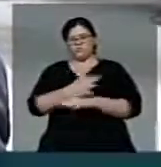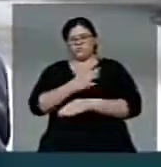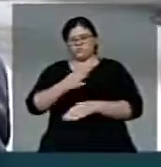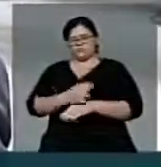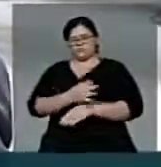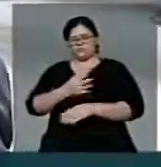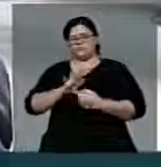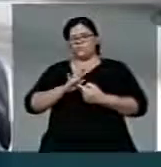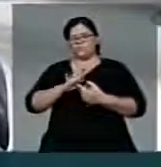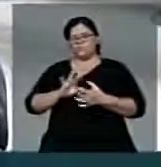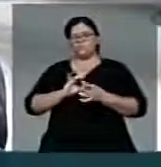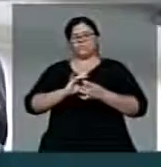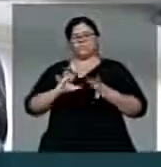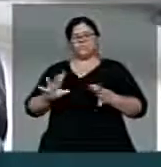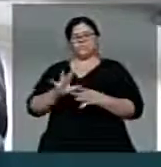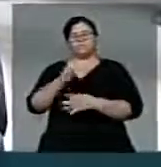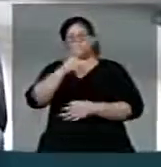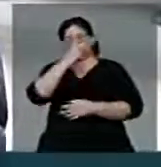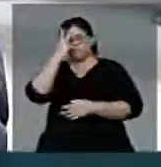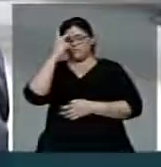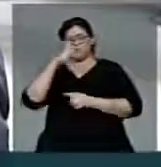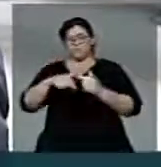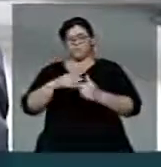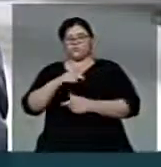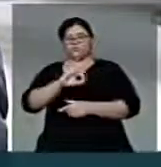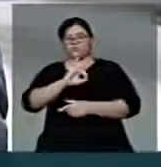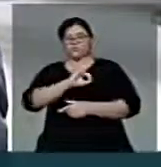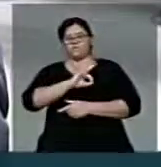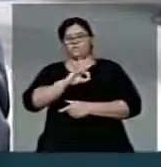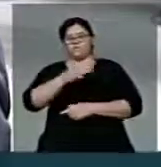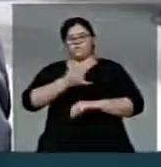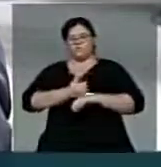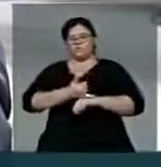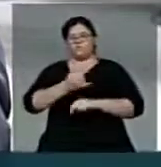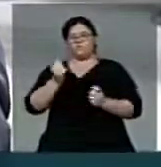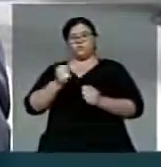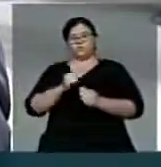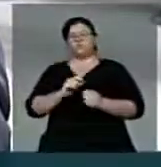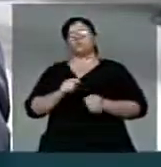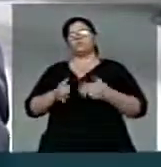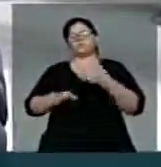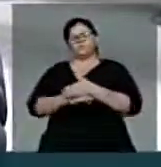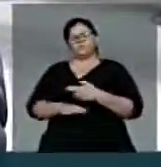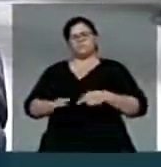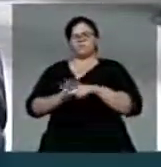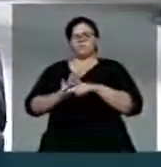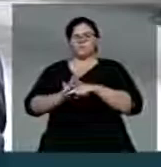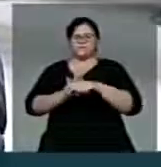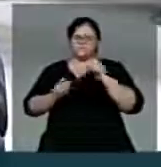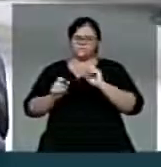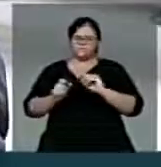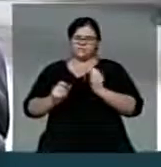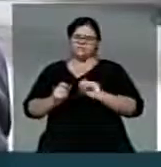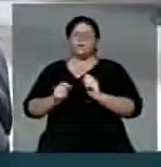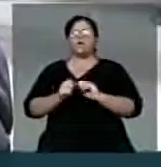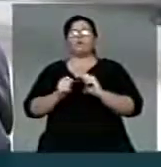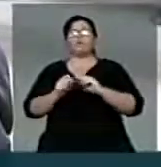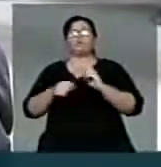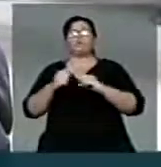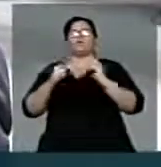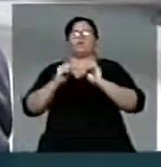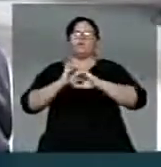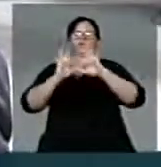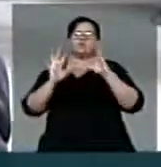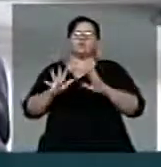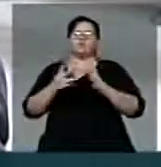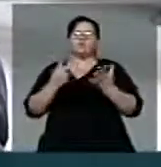liberdade para que os delegados possam atuar em todo esse processo, possam investigar e possam esclarecer os fatos,